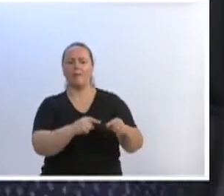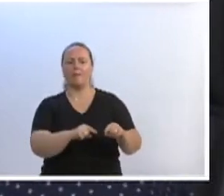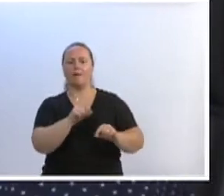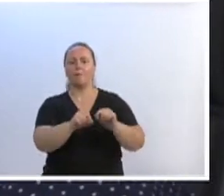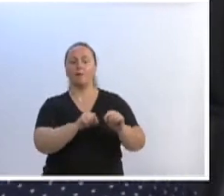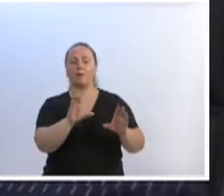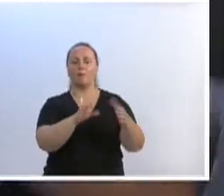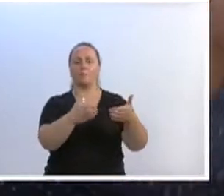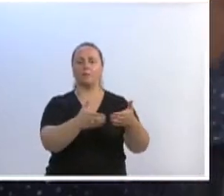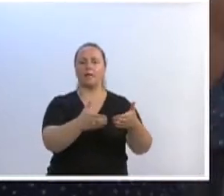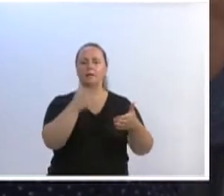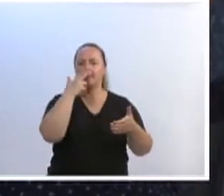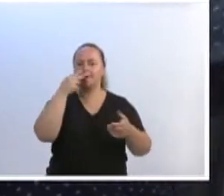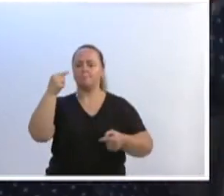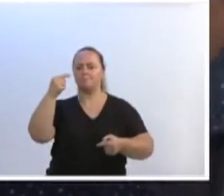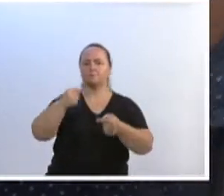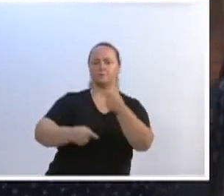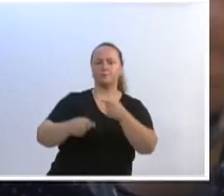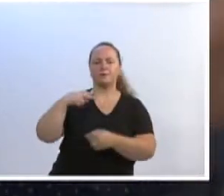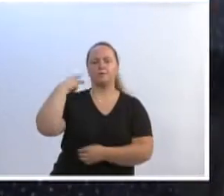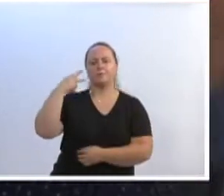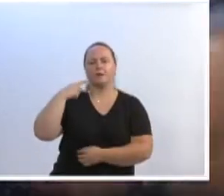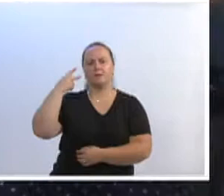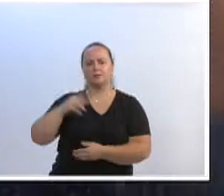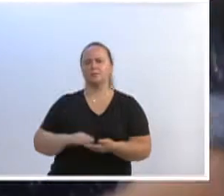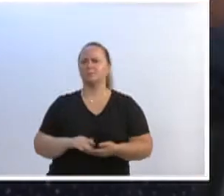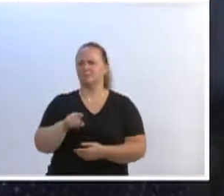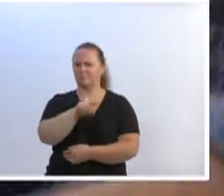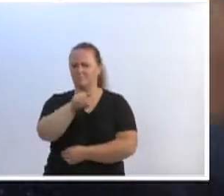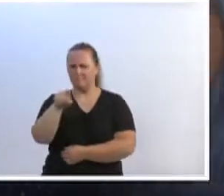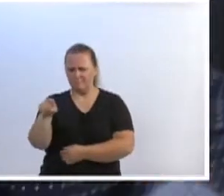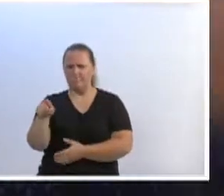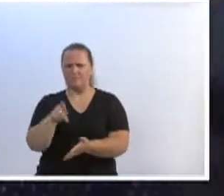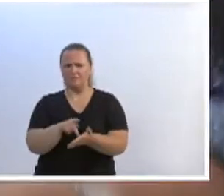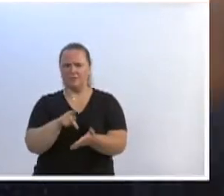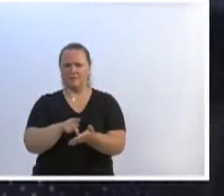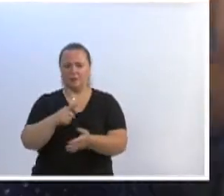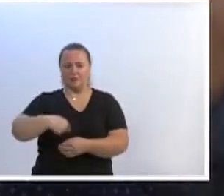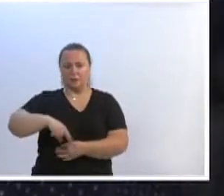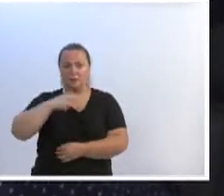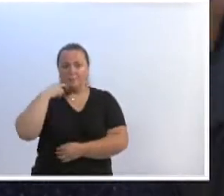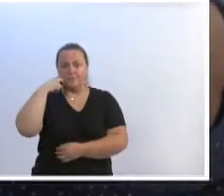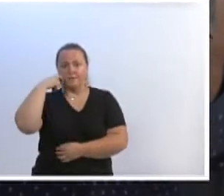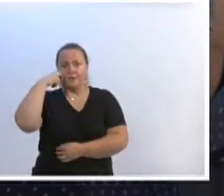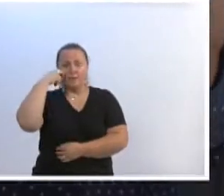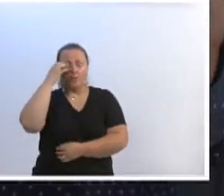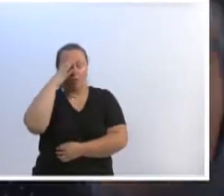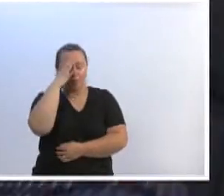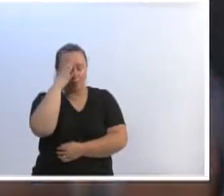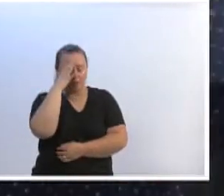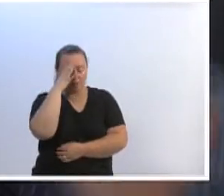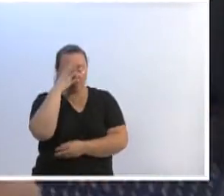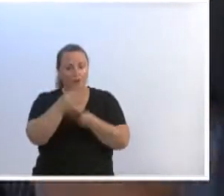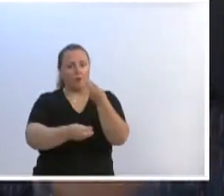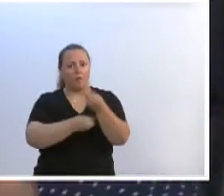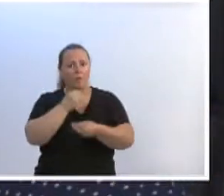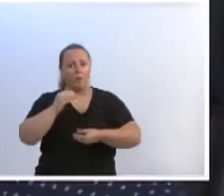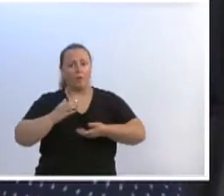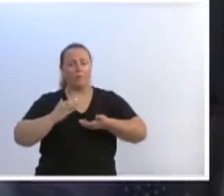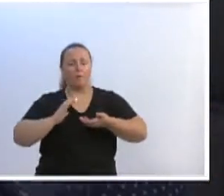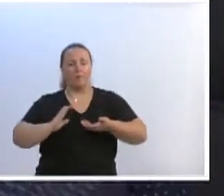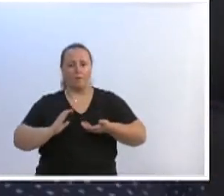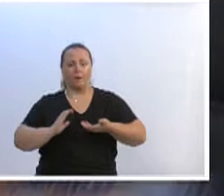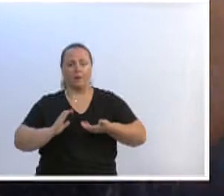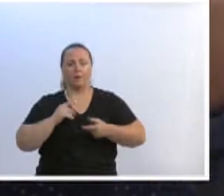contra o vereador. Vereador Caminha, o senhor pode mencionar a vergonha que nós, vereadores de Brumenau, passamos lá na Câmara Federal. Nós não podíamos